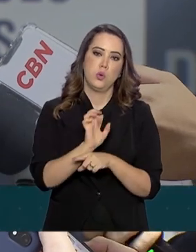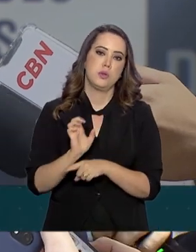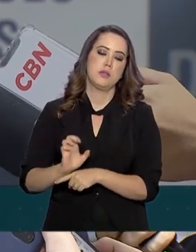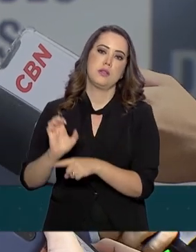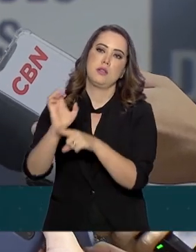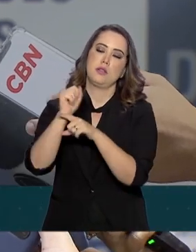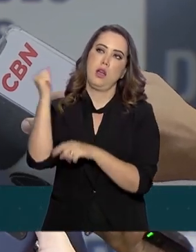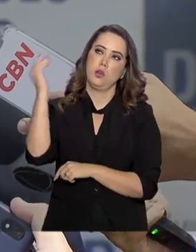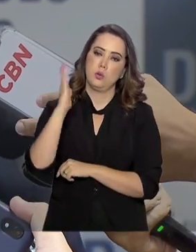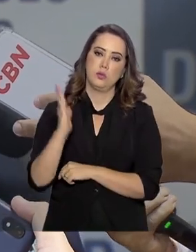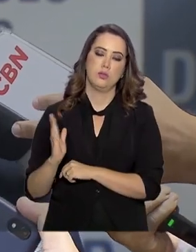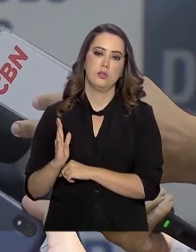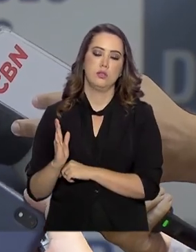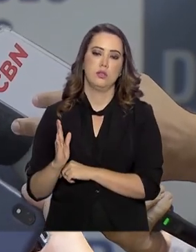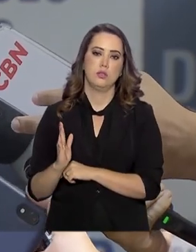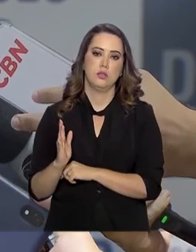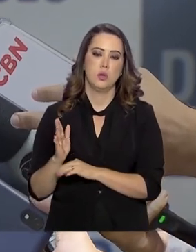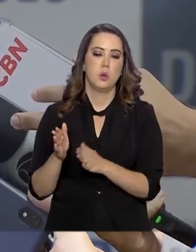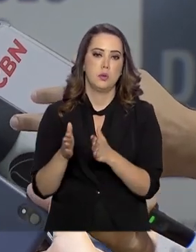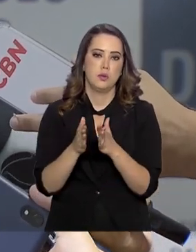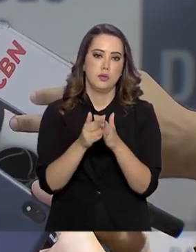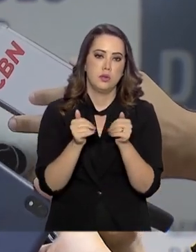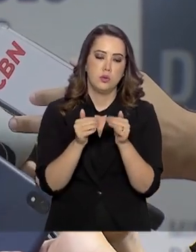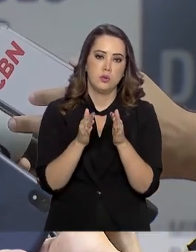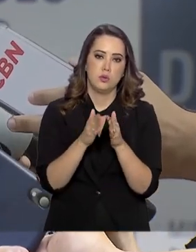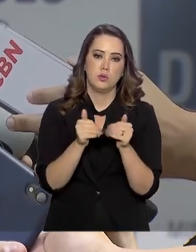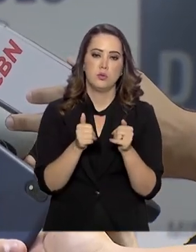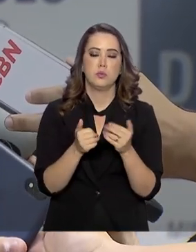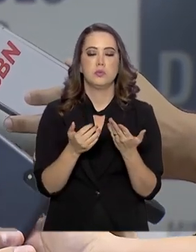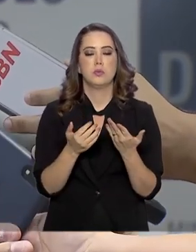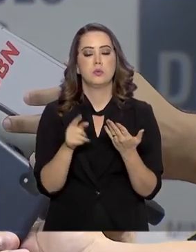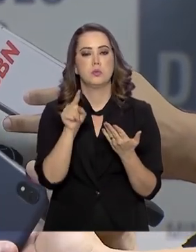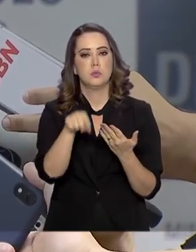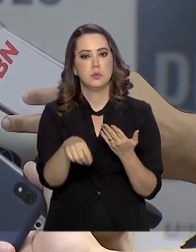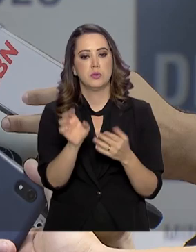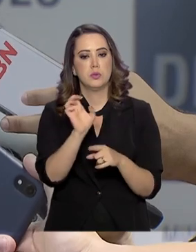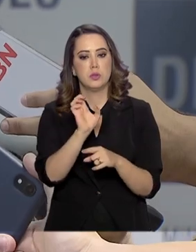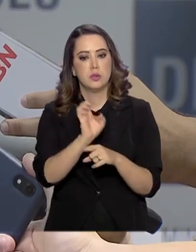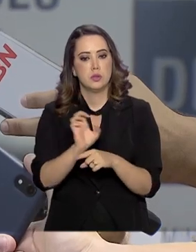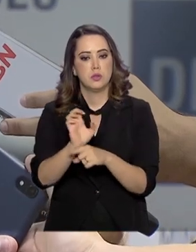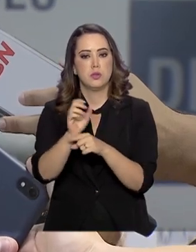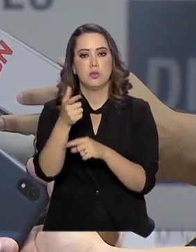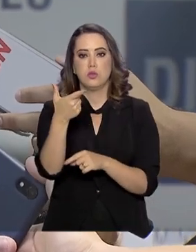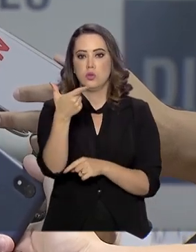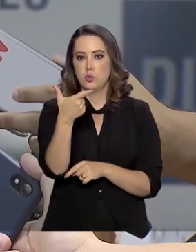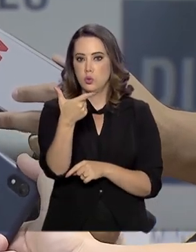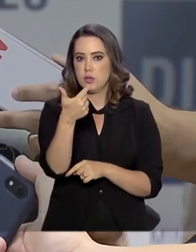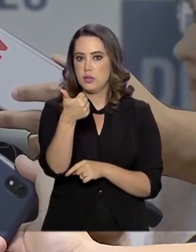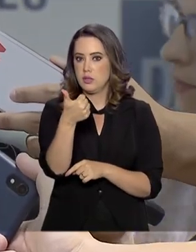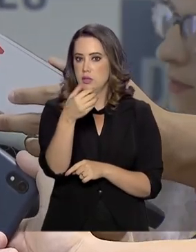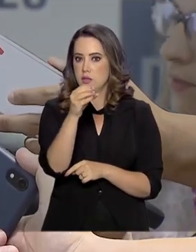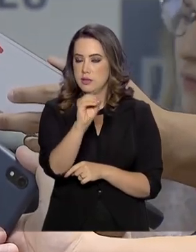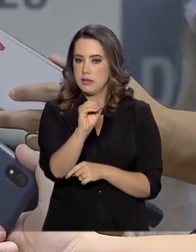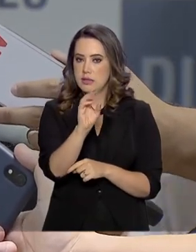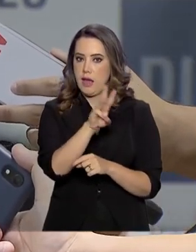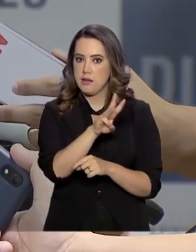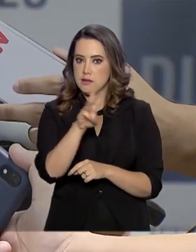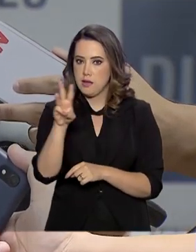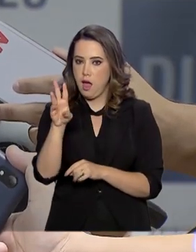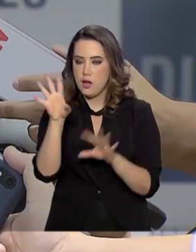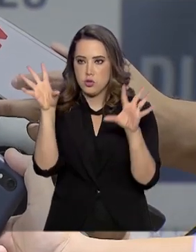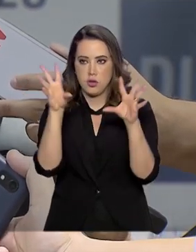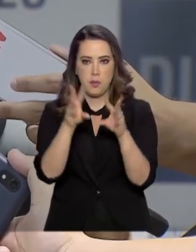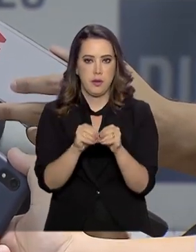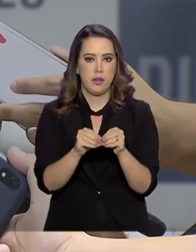federação e os estados solicitaram a derrubada de 210 sites e 100